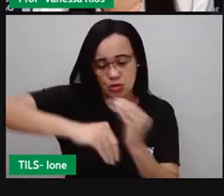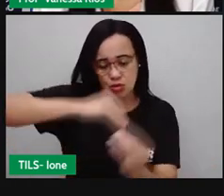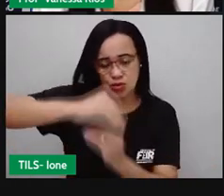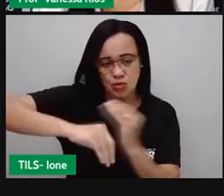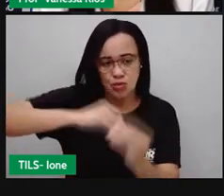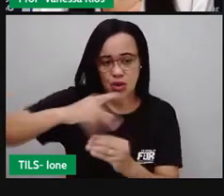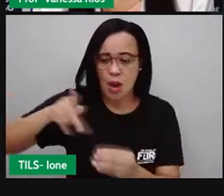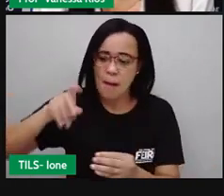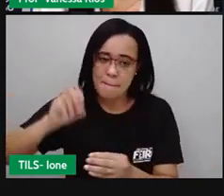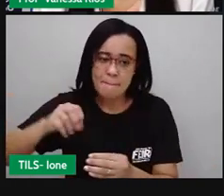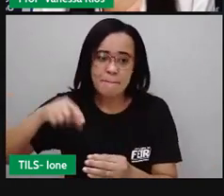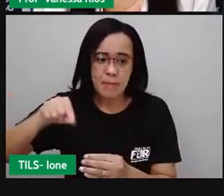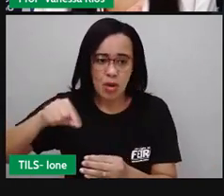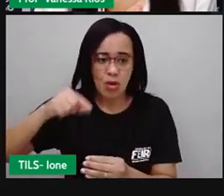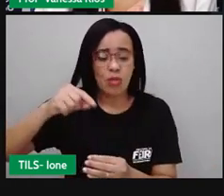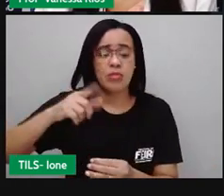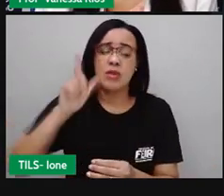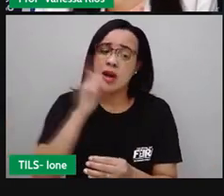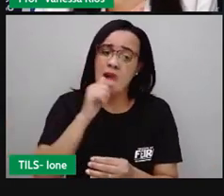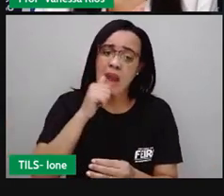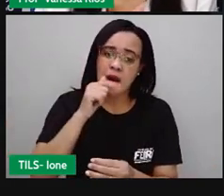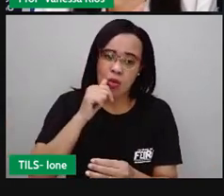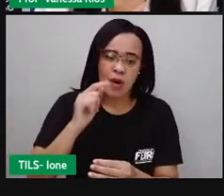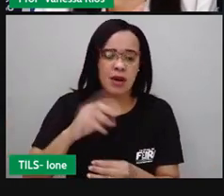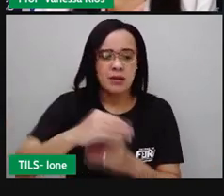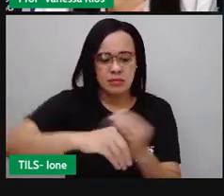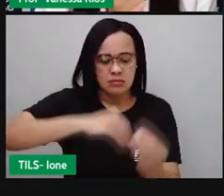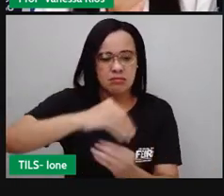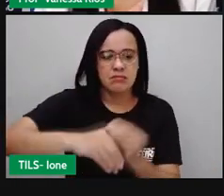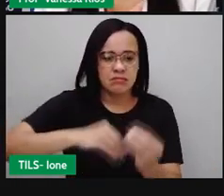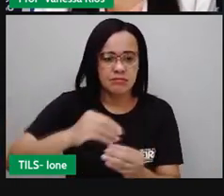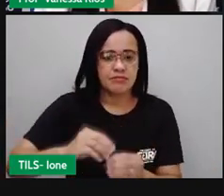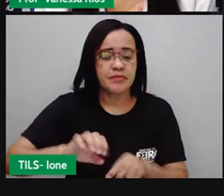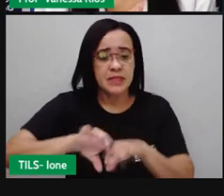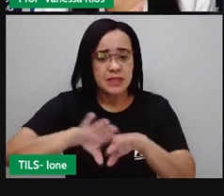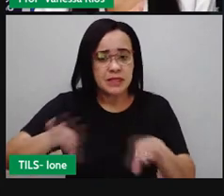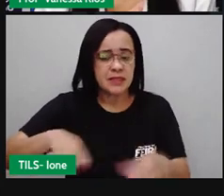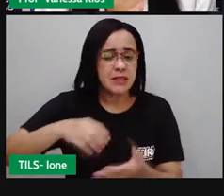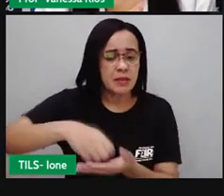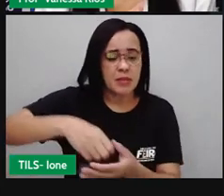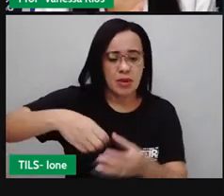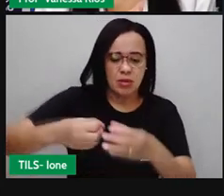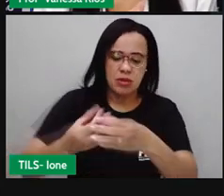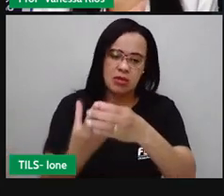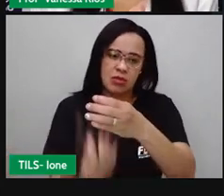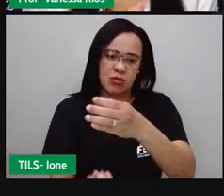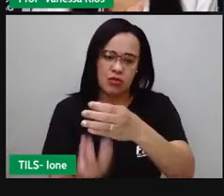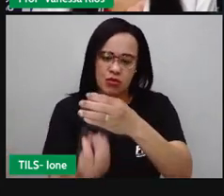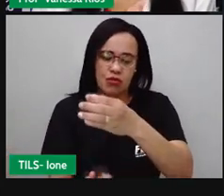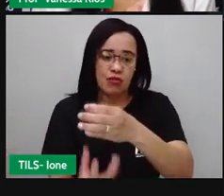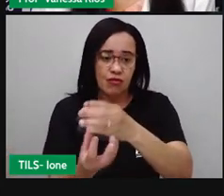E aí separado através desse filtro, transformado no café.